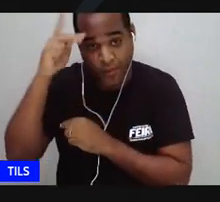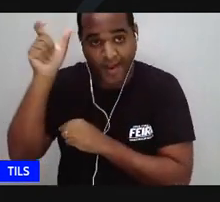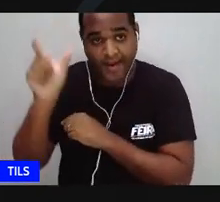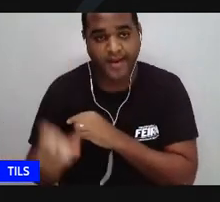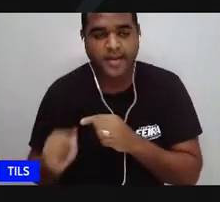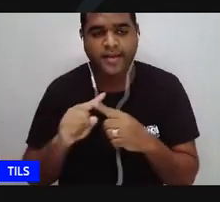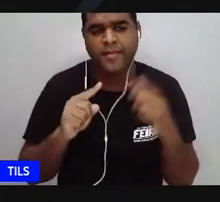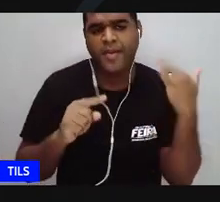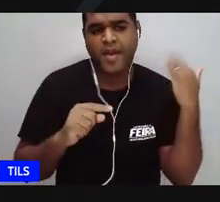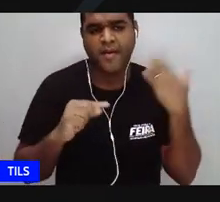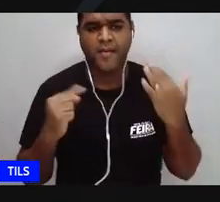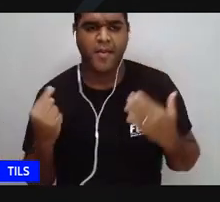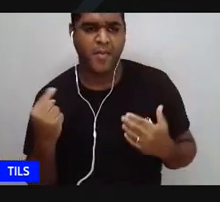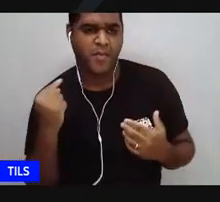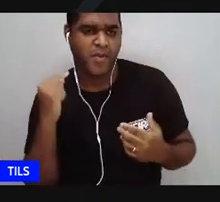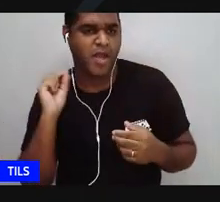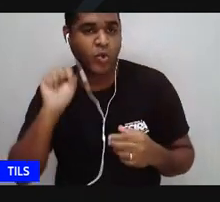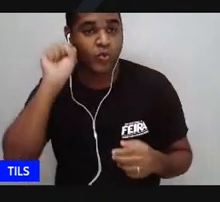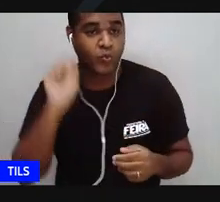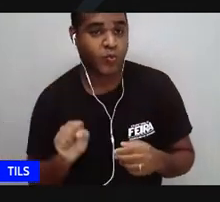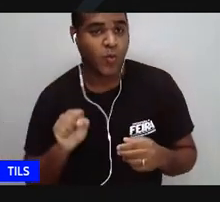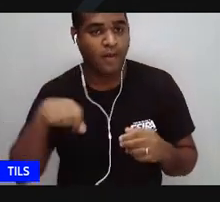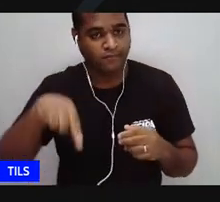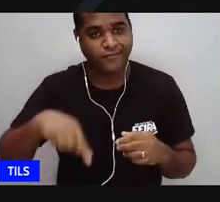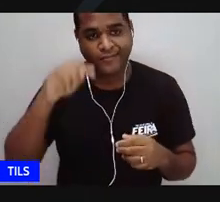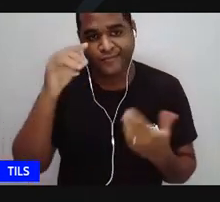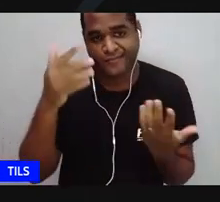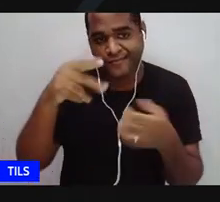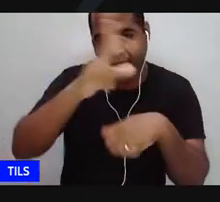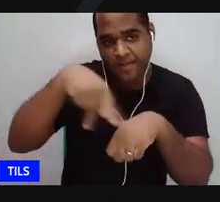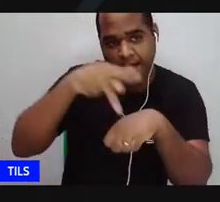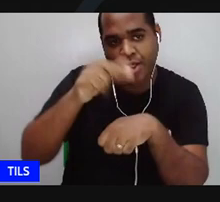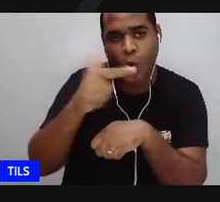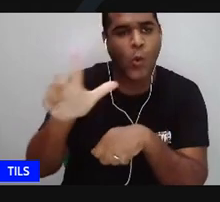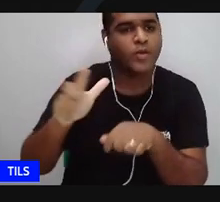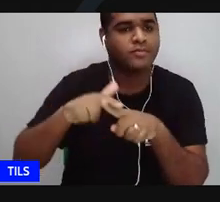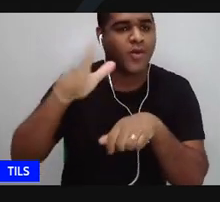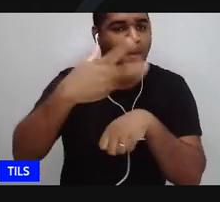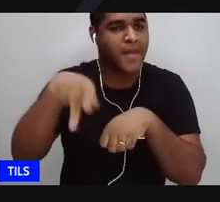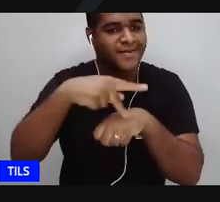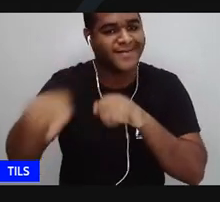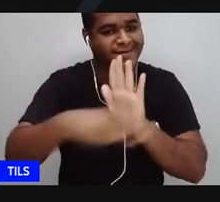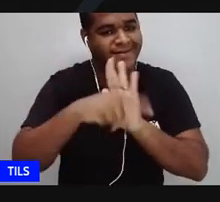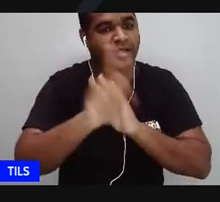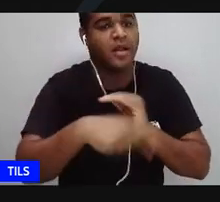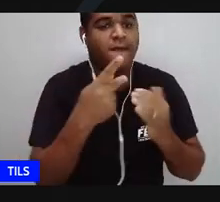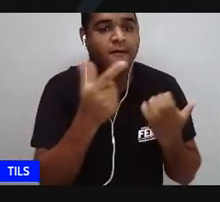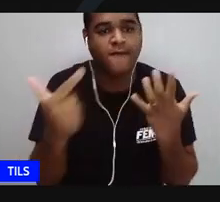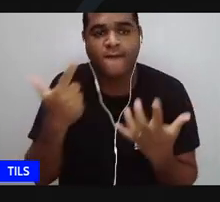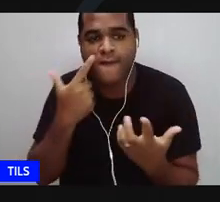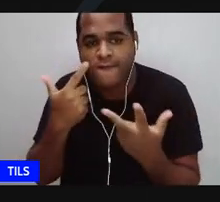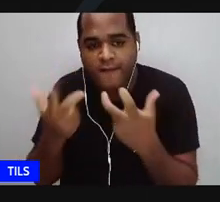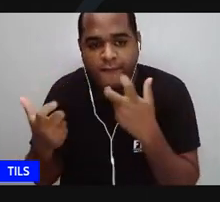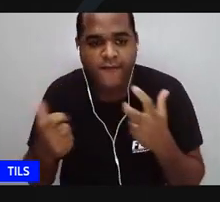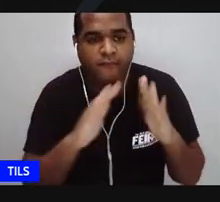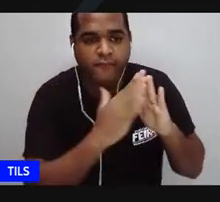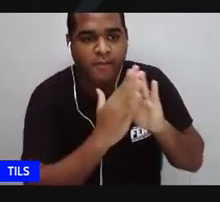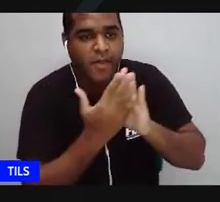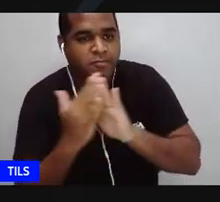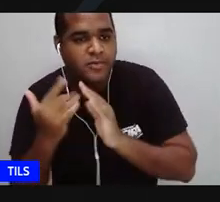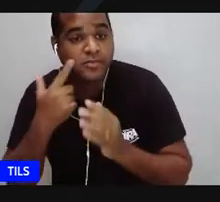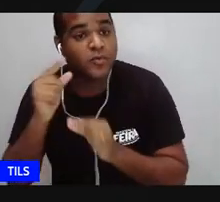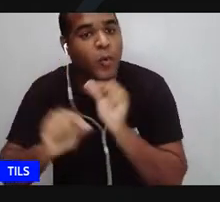veio de lá do sul do país ou de outro país e olhou a favela e escreveu sobre ela.